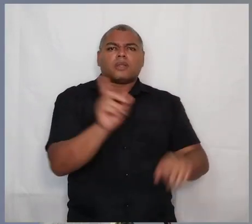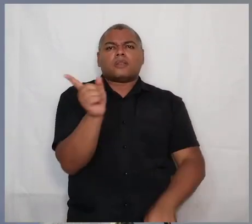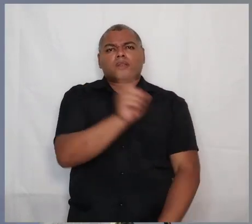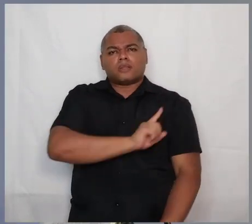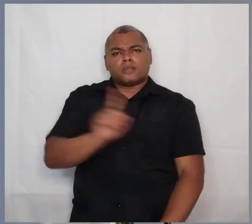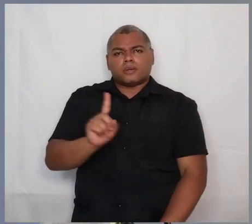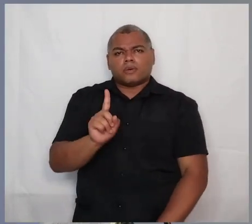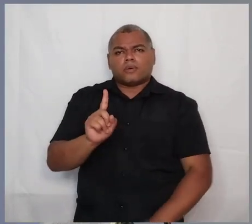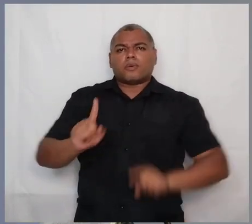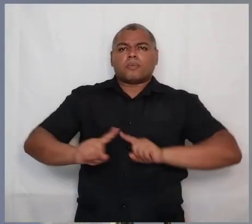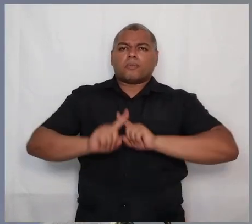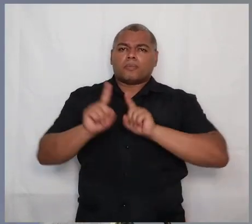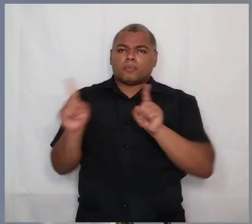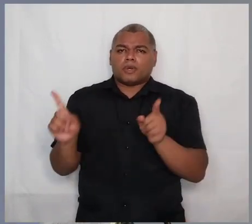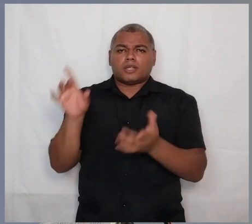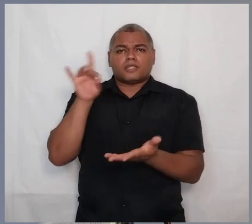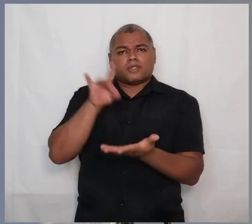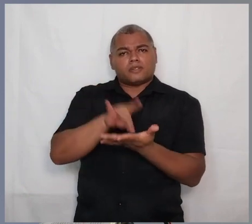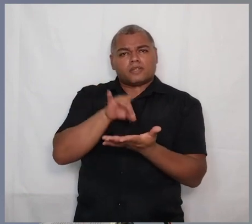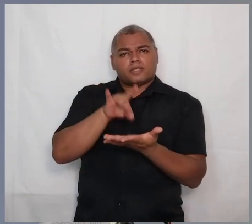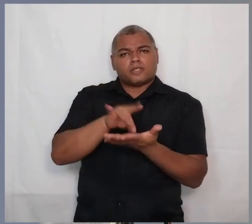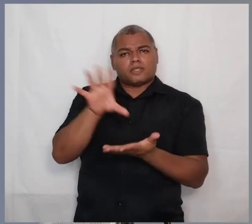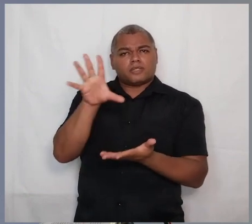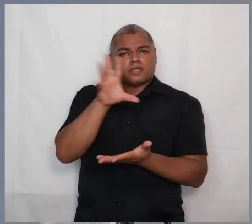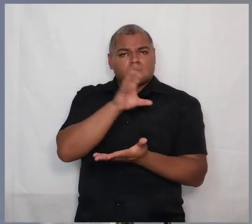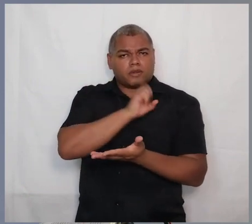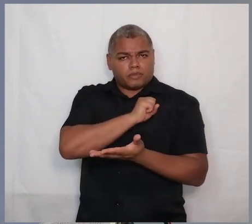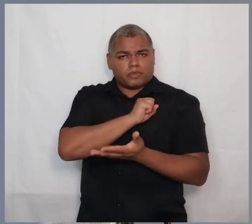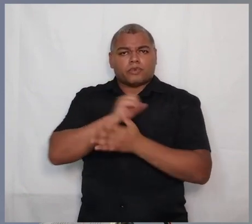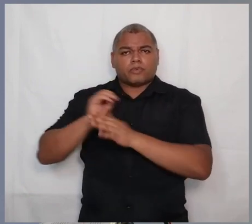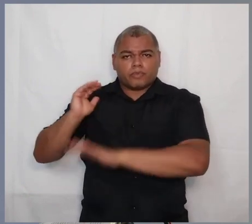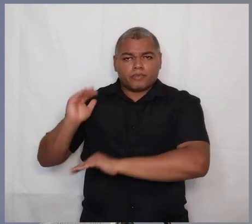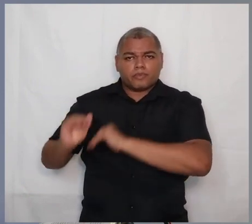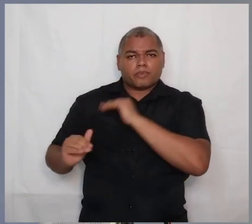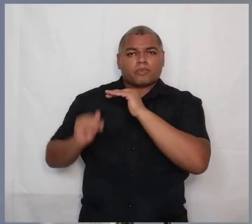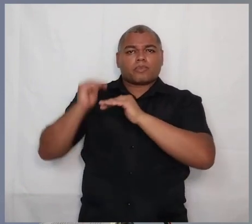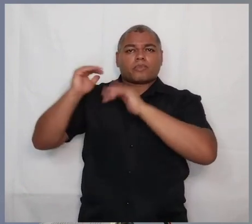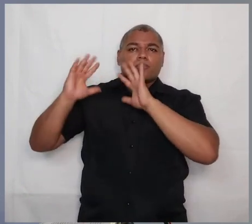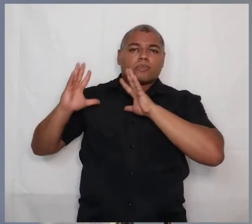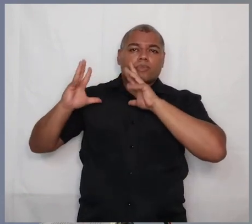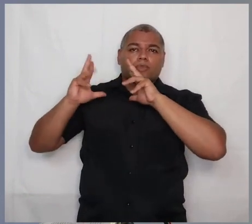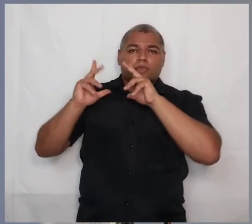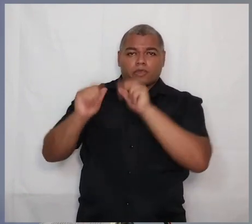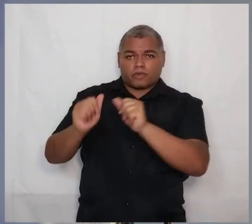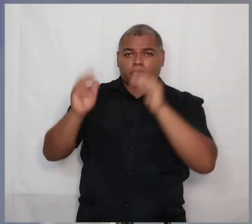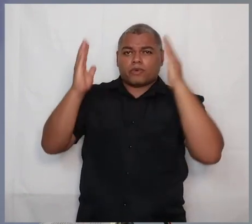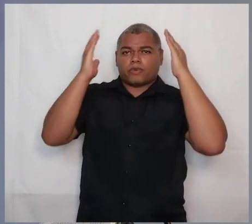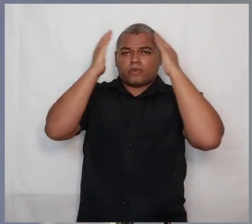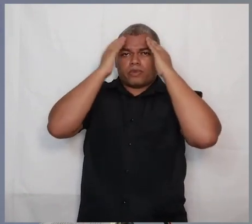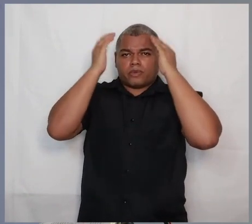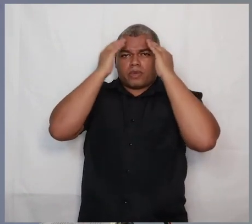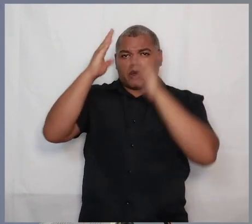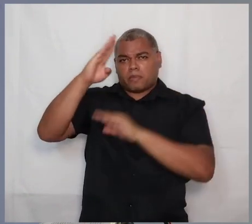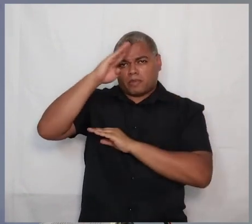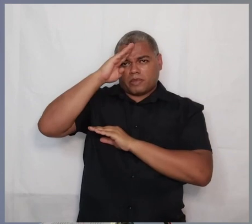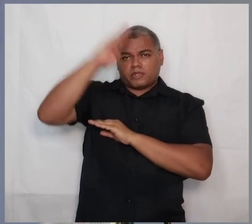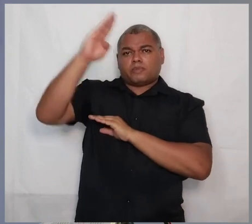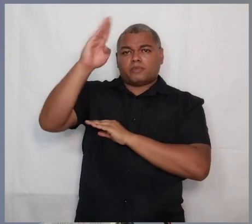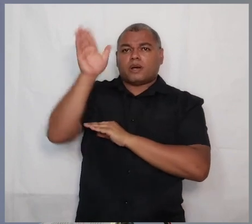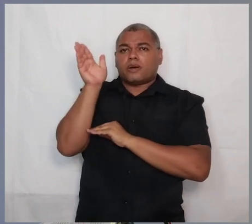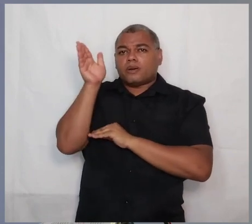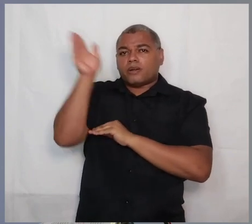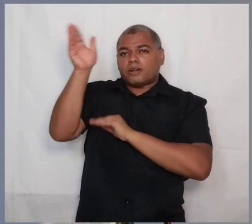Mas, seguindo a verdade em amor, cresçamos em tudo naquele que é a cabeça, Cristo, de quem